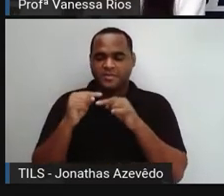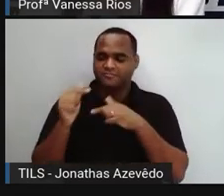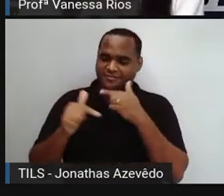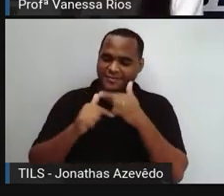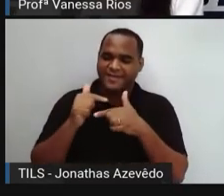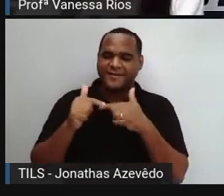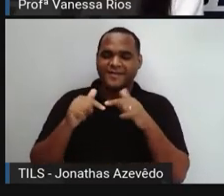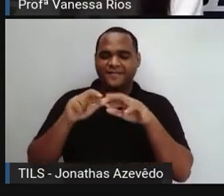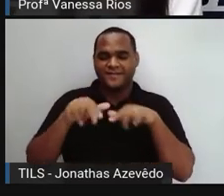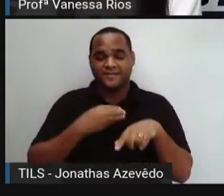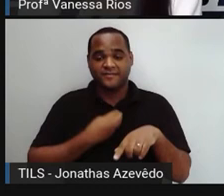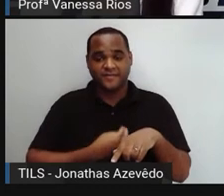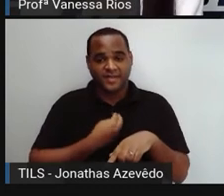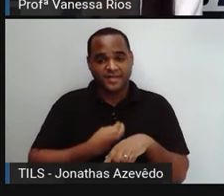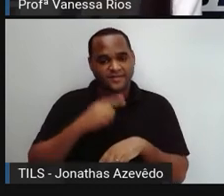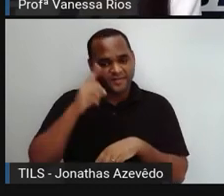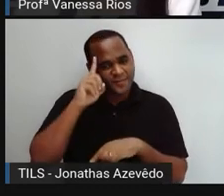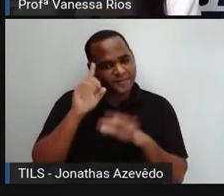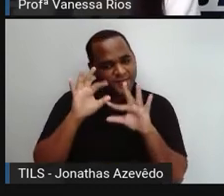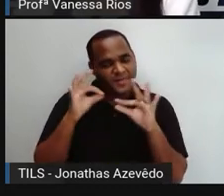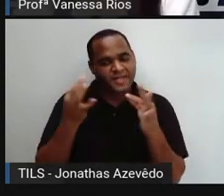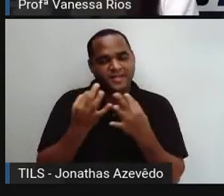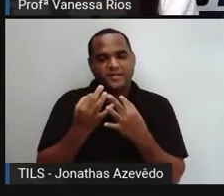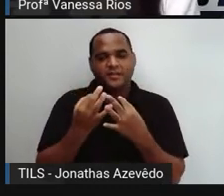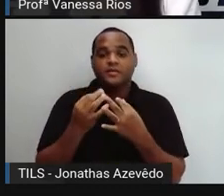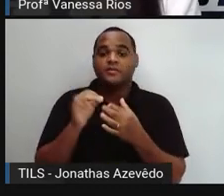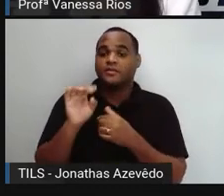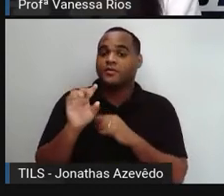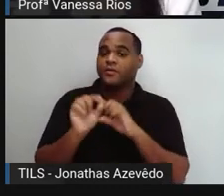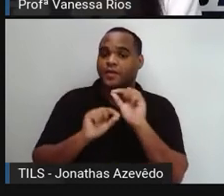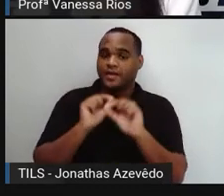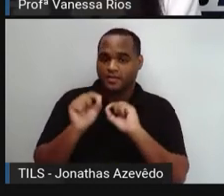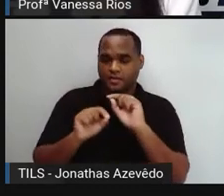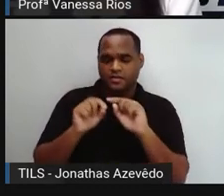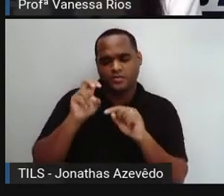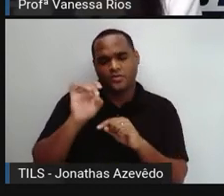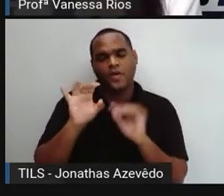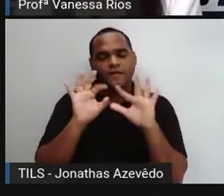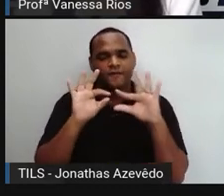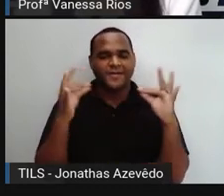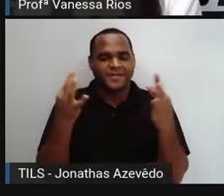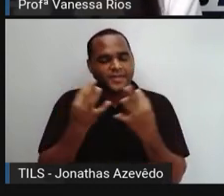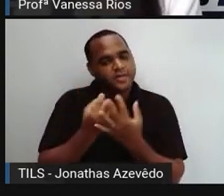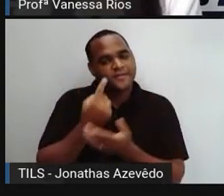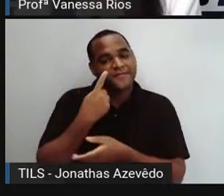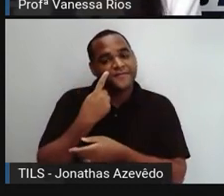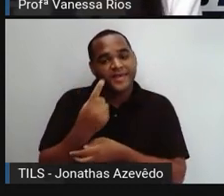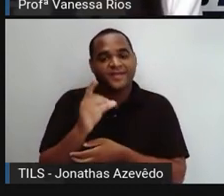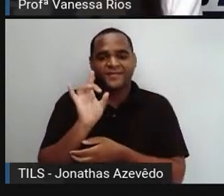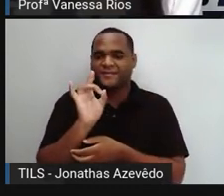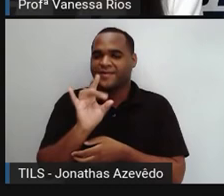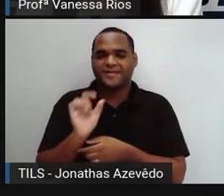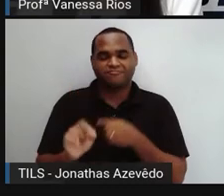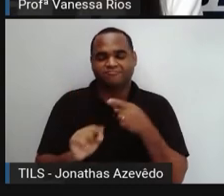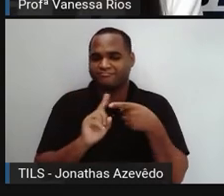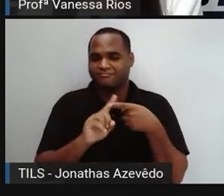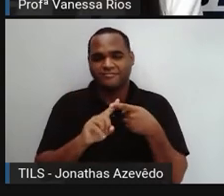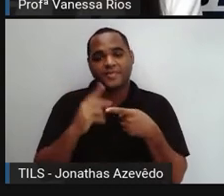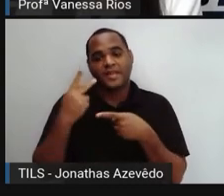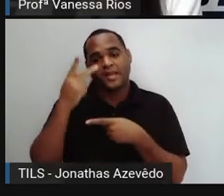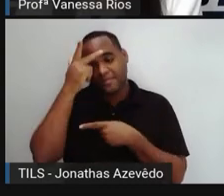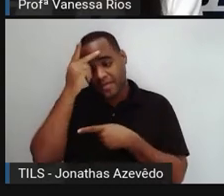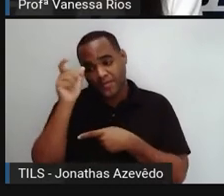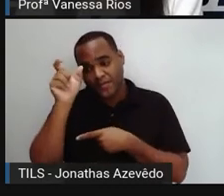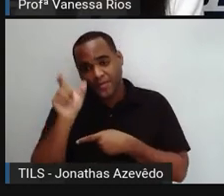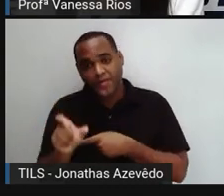cotidiana, né? A gente consegue observar apenas a própria família, apenas quem está sendo aí ator, né? Ou